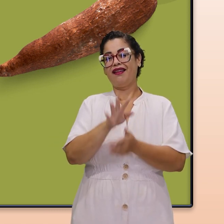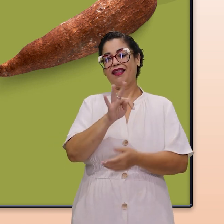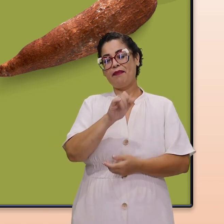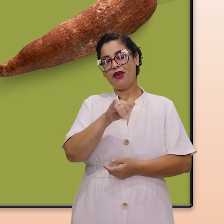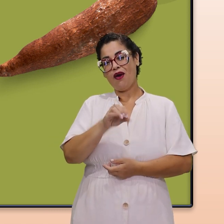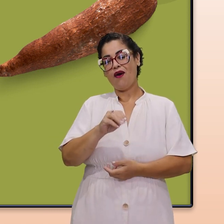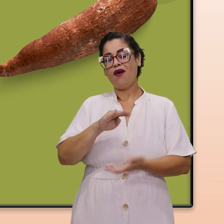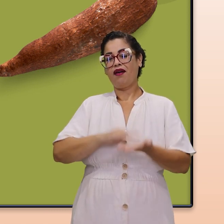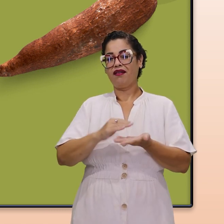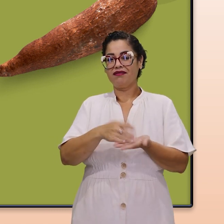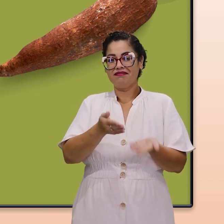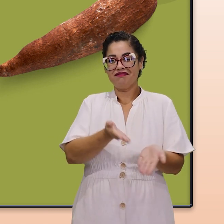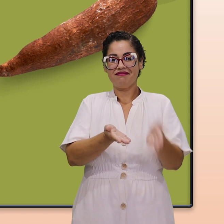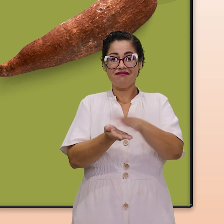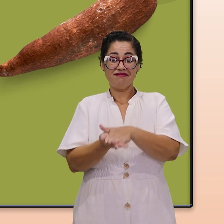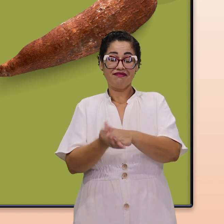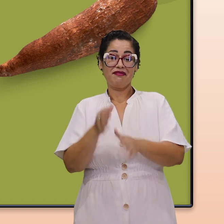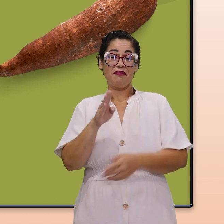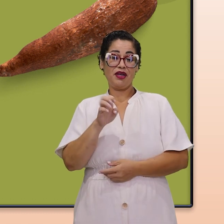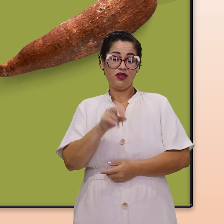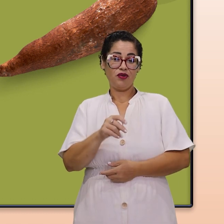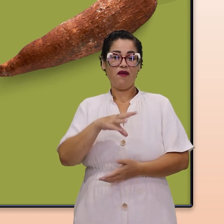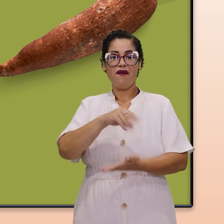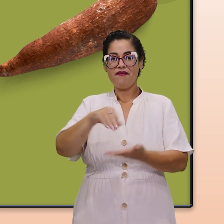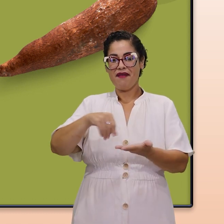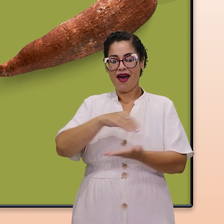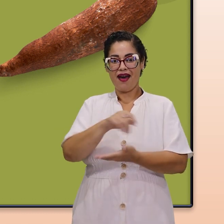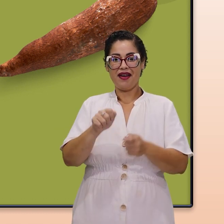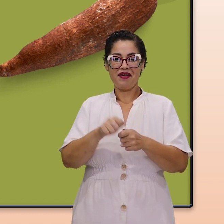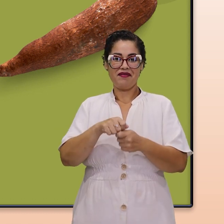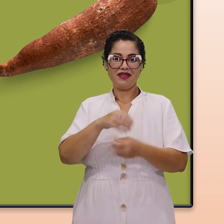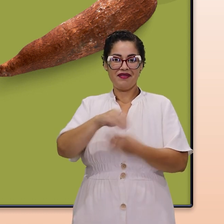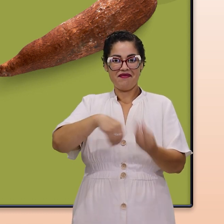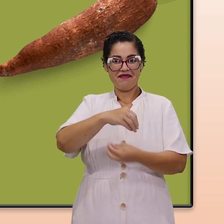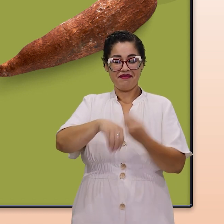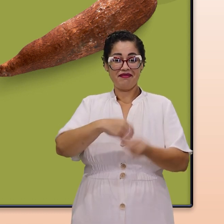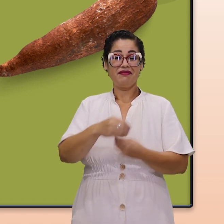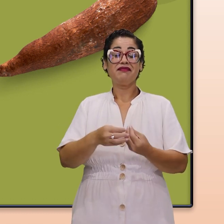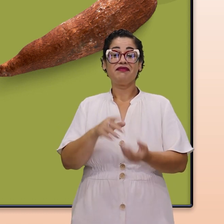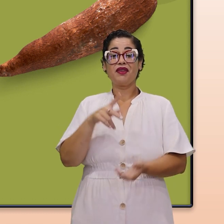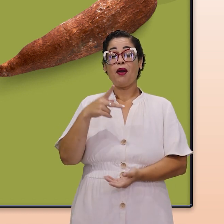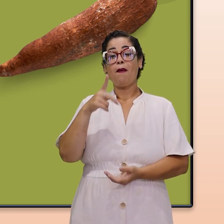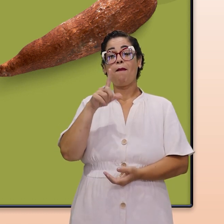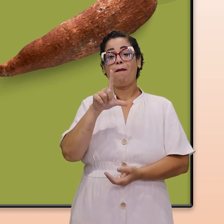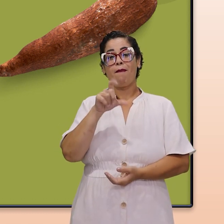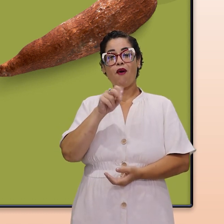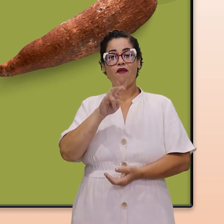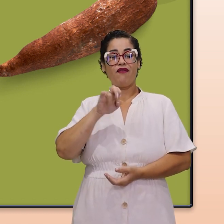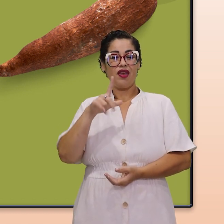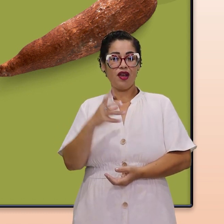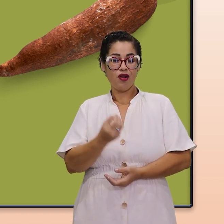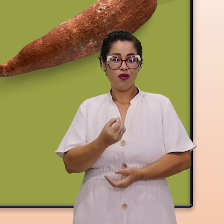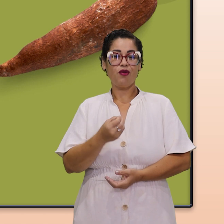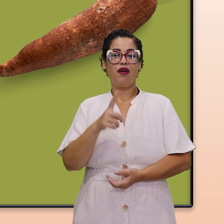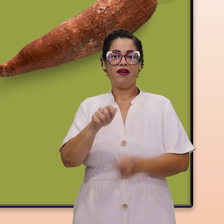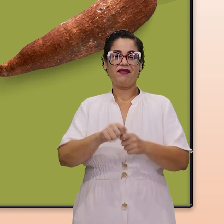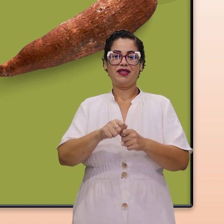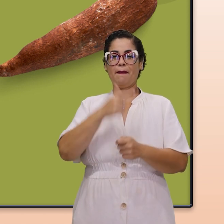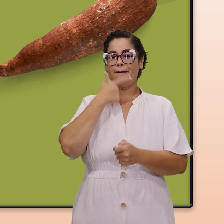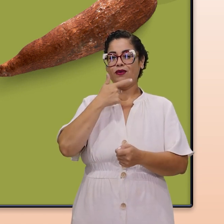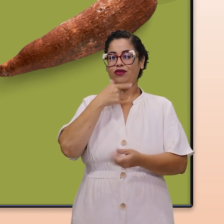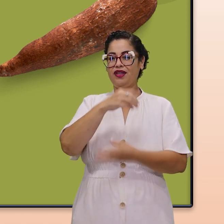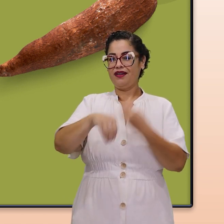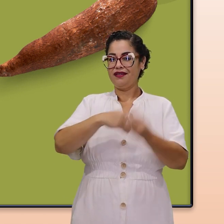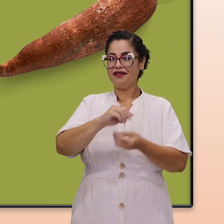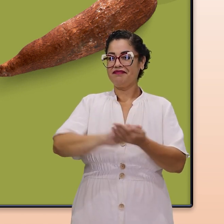manhã com um cafezinho, a farinha para fazer a nossa farofa, o polvilho, que é a base do pão de